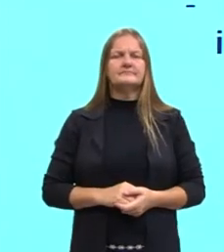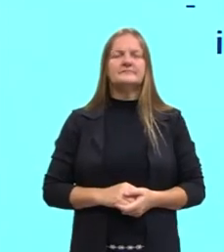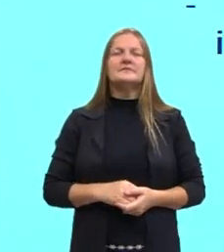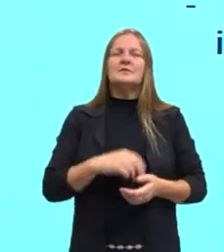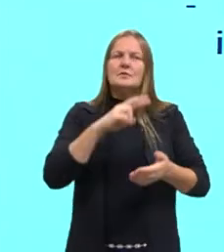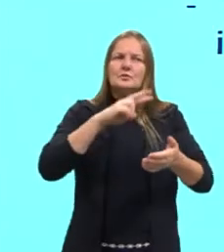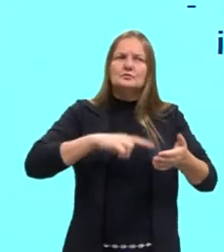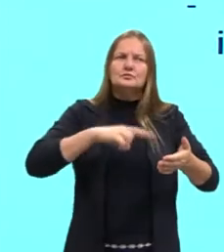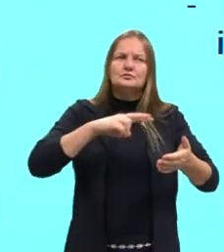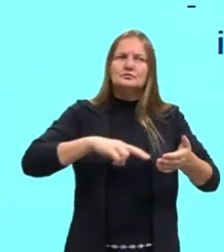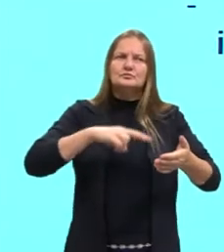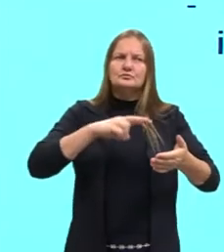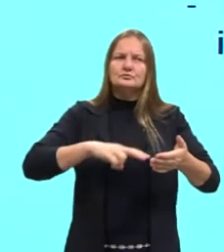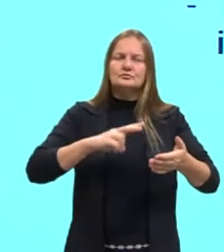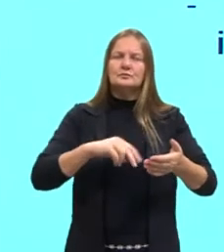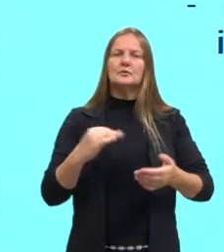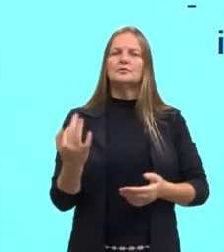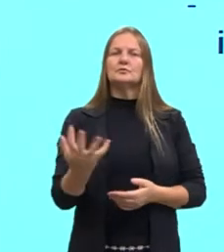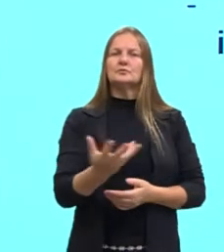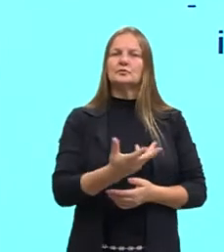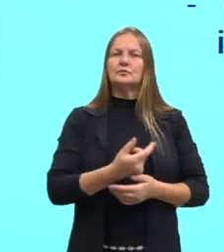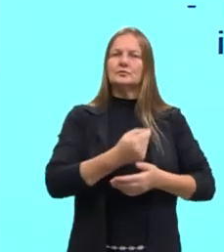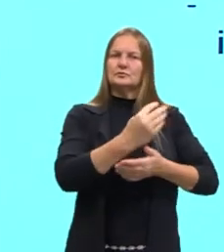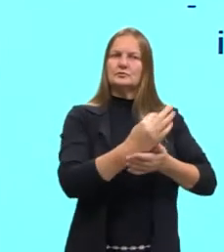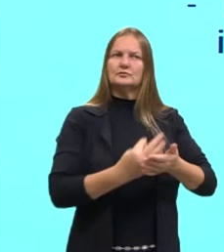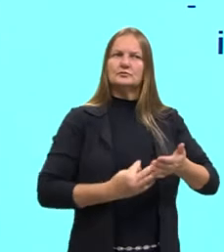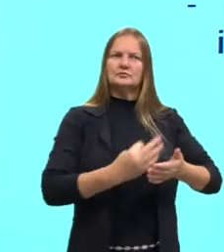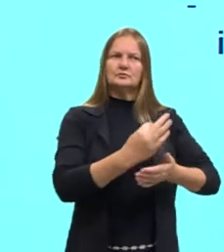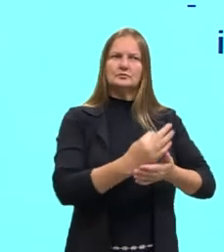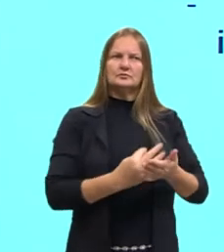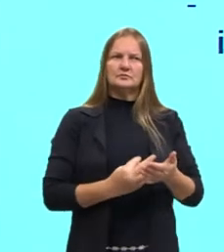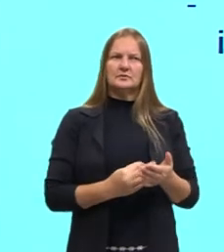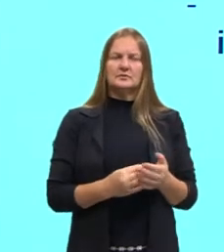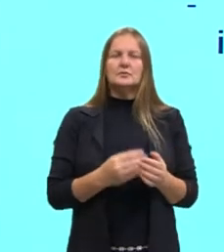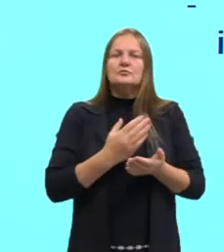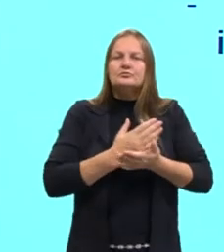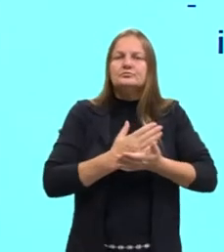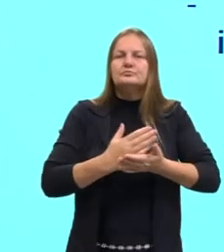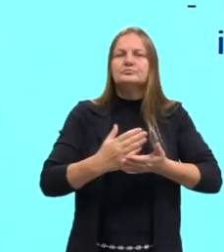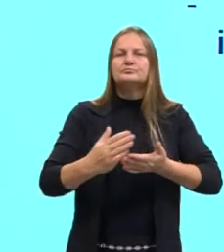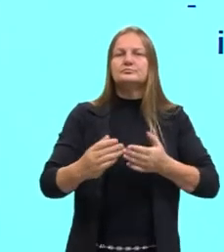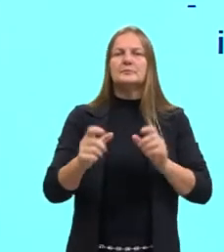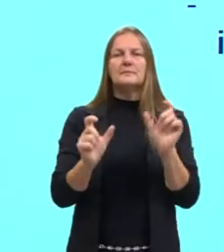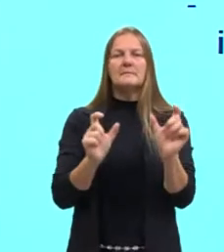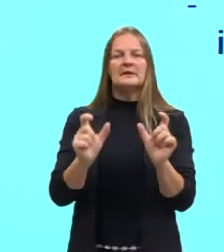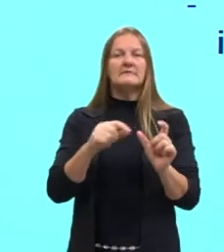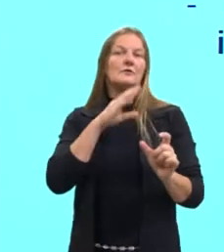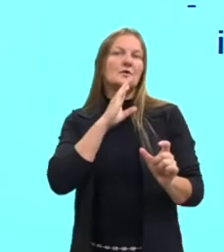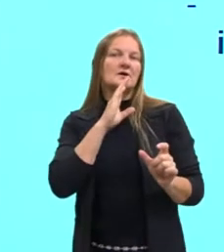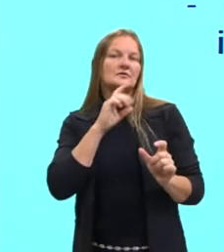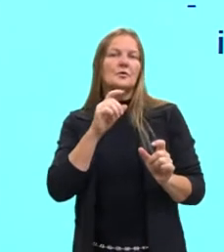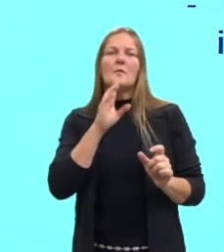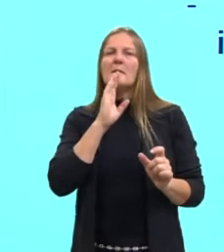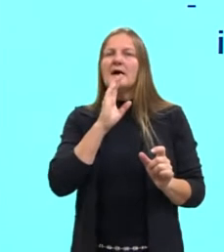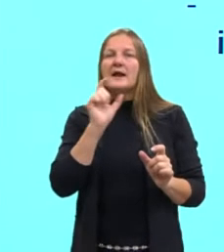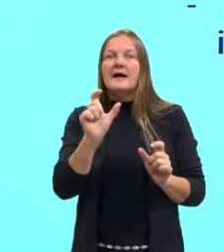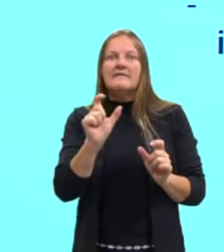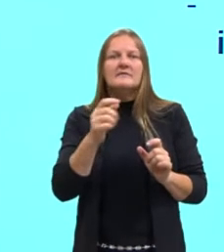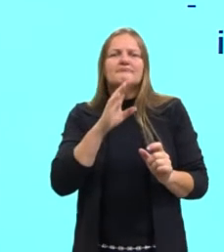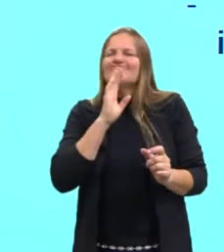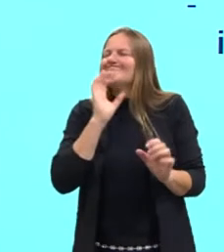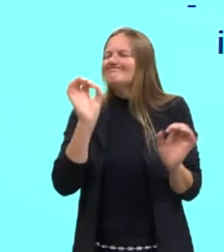uma leitura de todo o texto. E aí, então, a partir das palavras conhecidas e desconhecidas, eu vou fazer